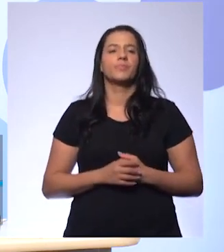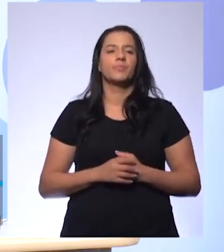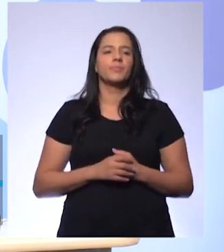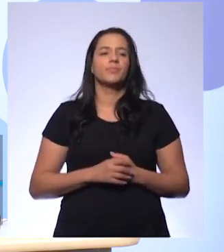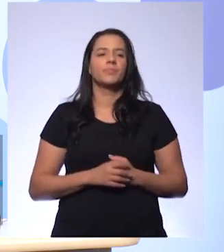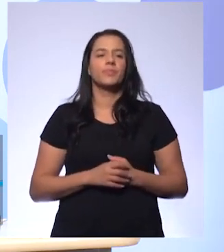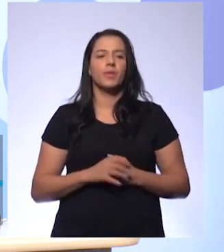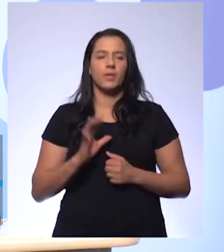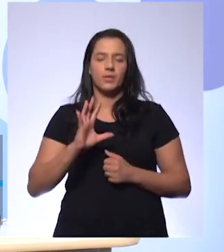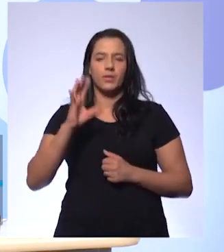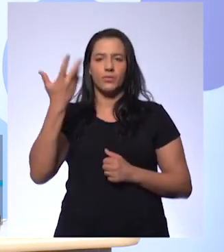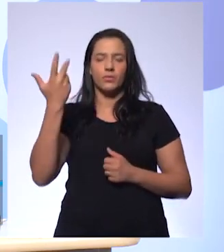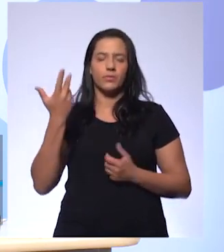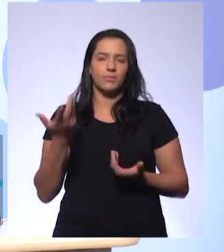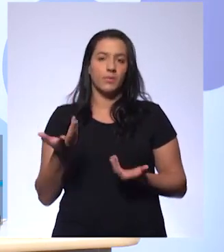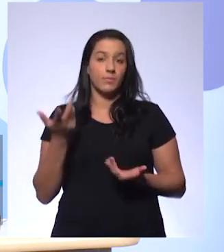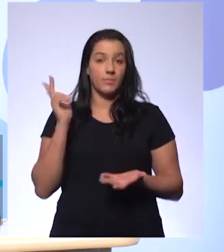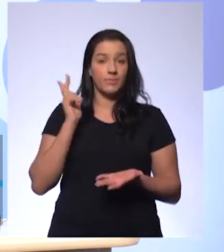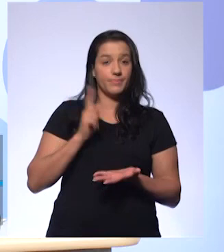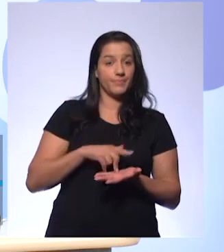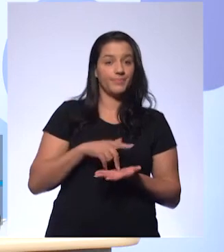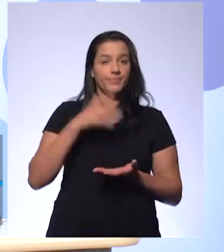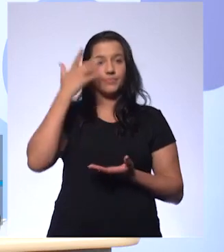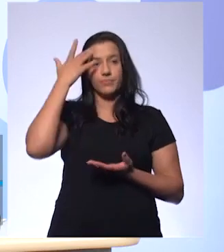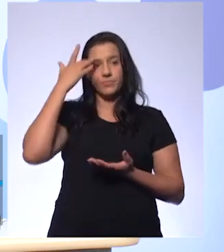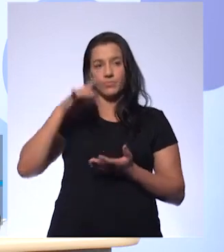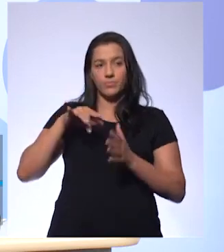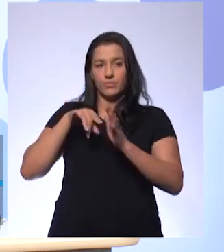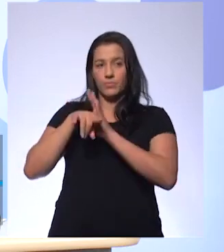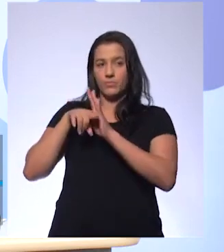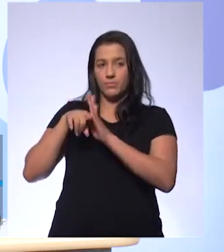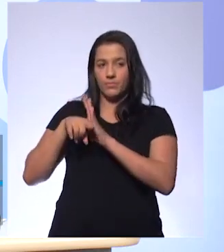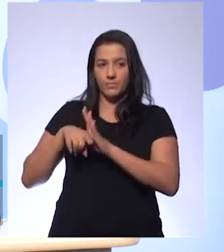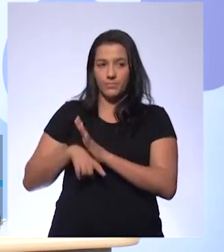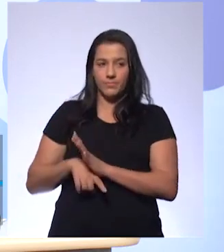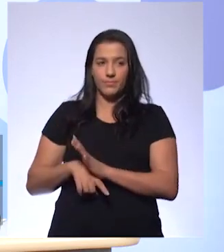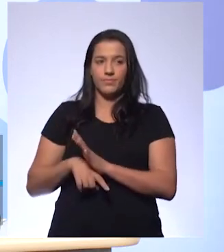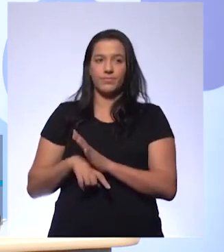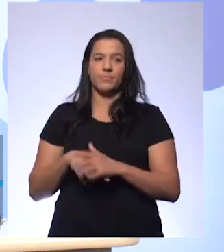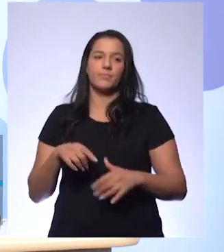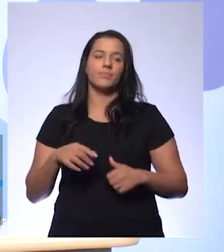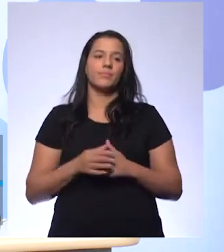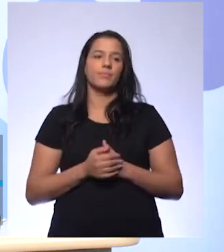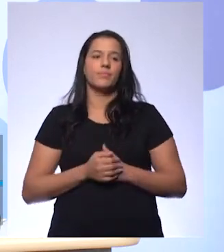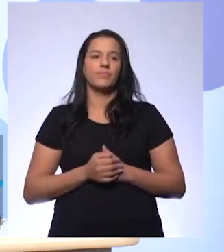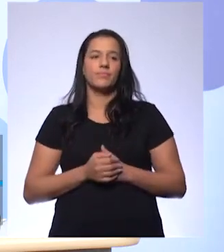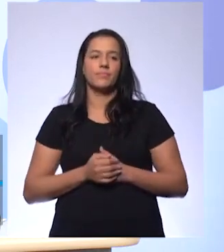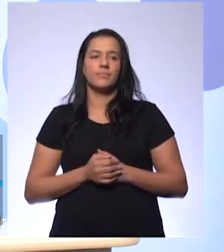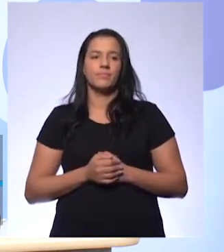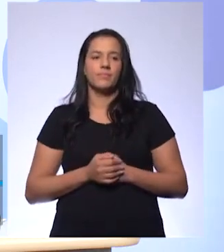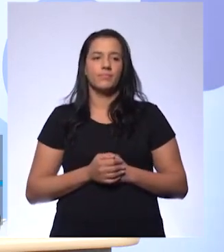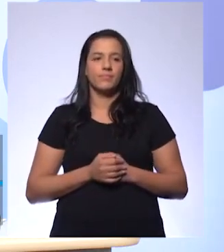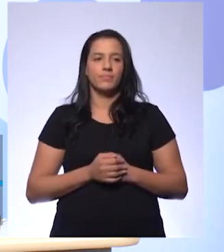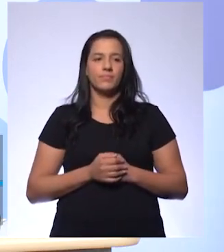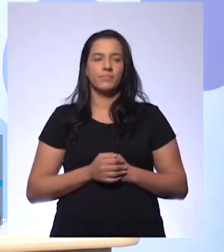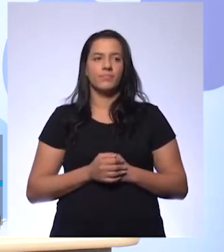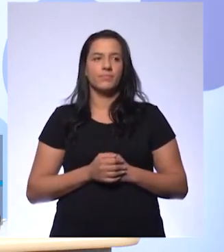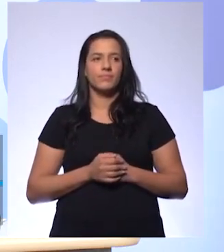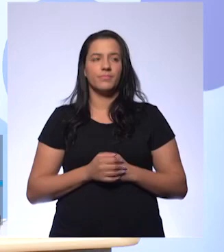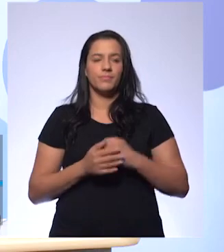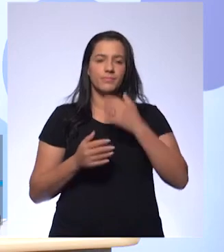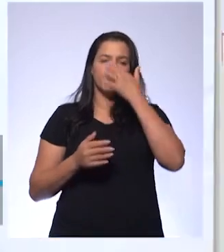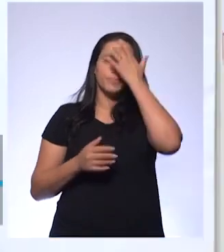conta dessa... Não é que o... Dá a impressão assim que o meteoro caiu em cima da cabeça dos dinossauros, não é isso? Então, verdade, a poeira e tal.